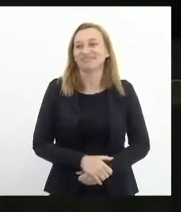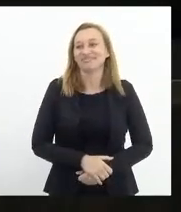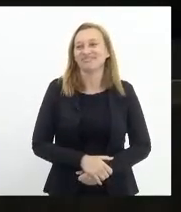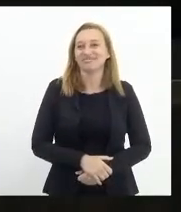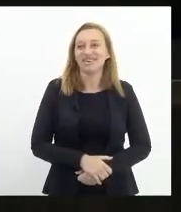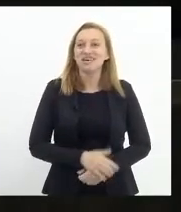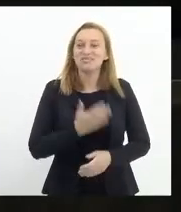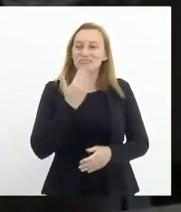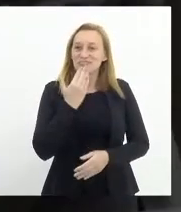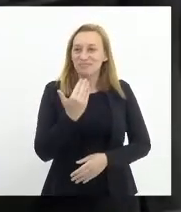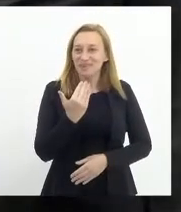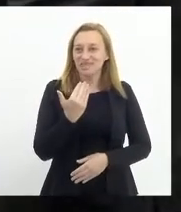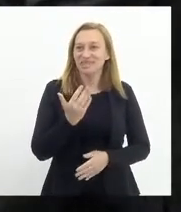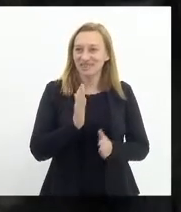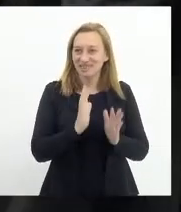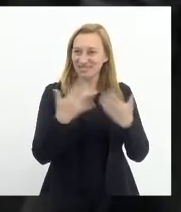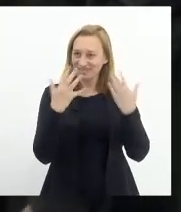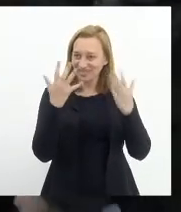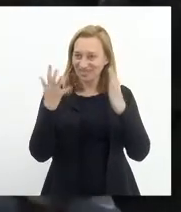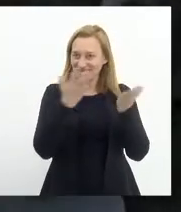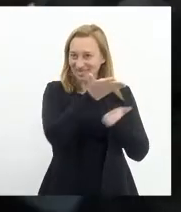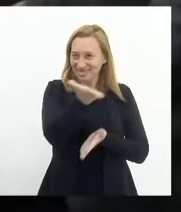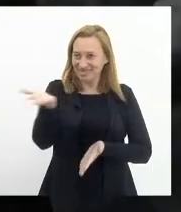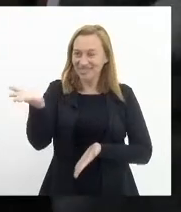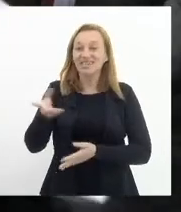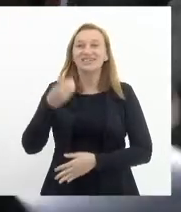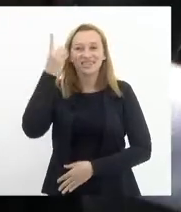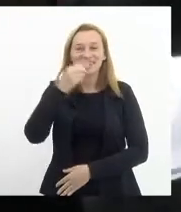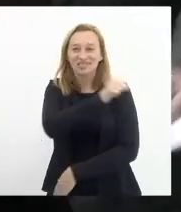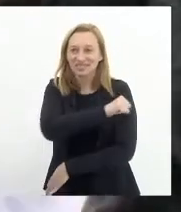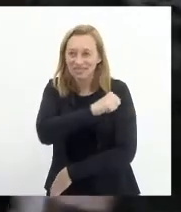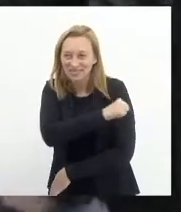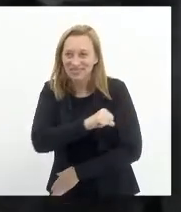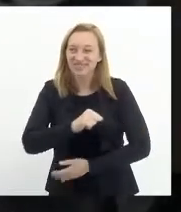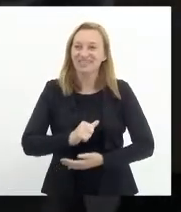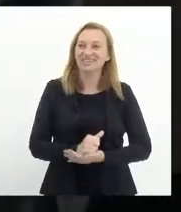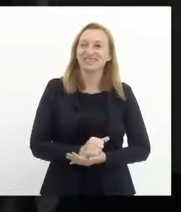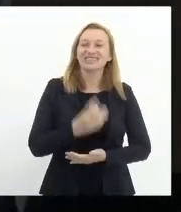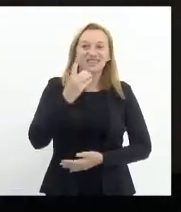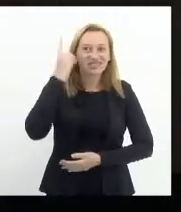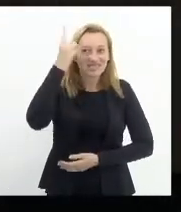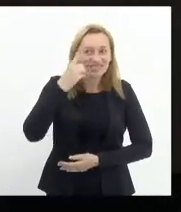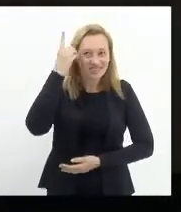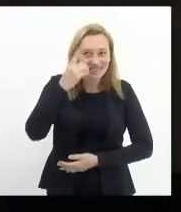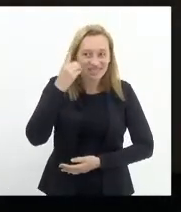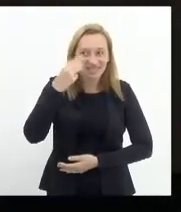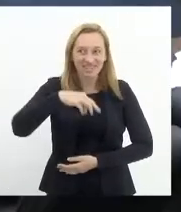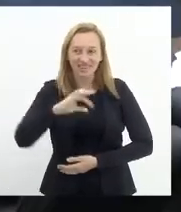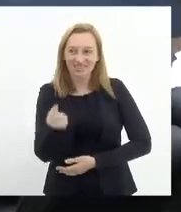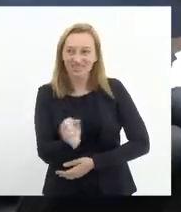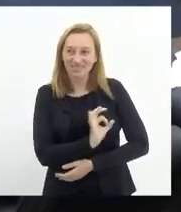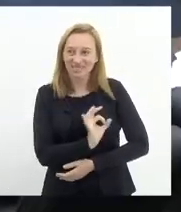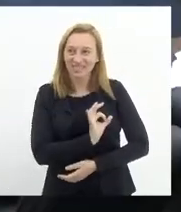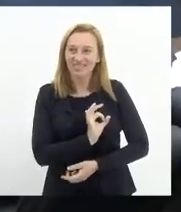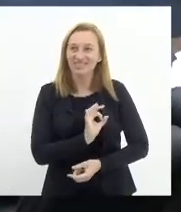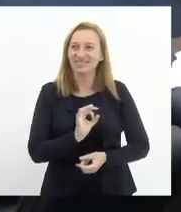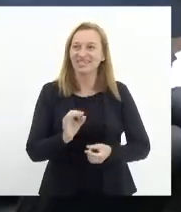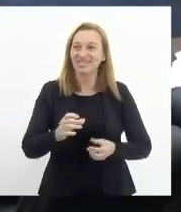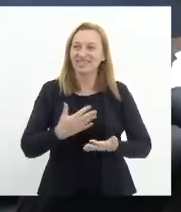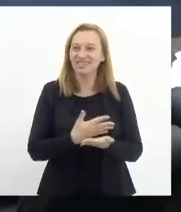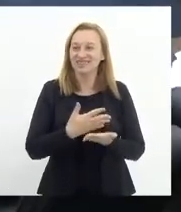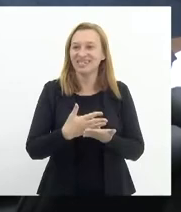pela ordem, pedi uma salva de palmas para todos aqui. Para a deputada enfermeira Regiane, deputada Marta Rocha, que foi a madrinha dessa discussão,